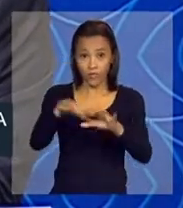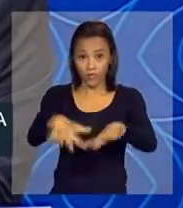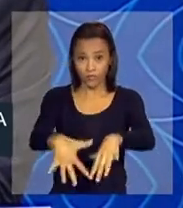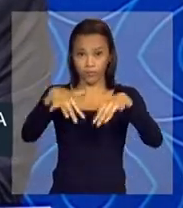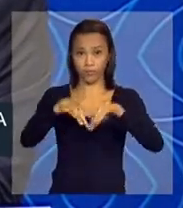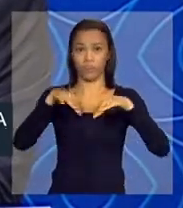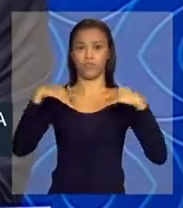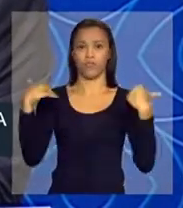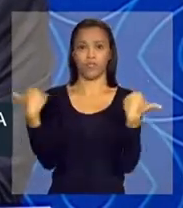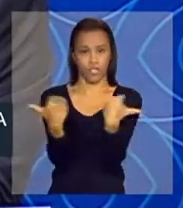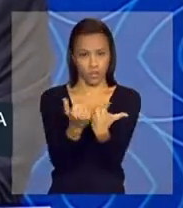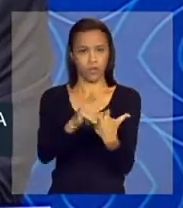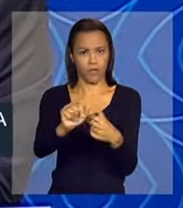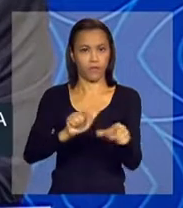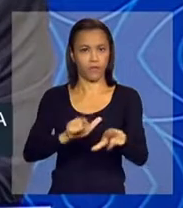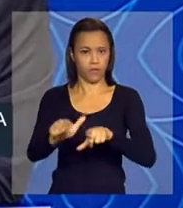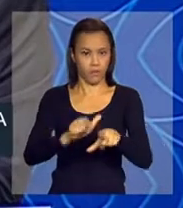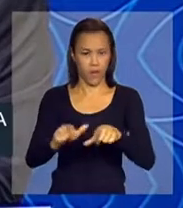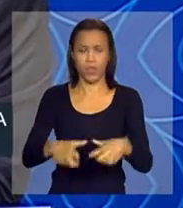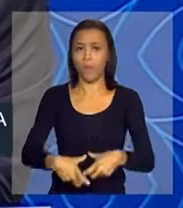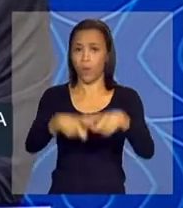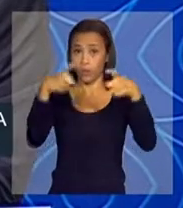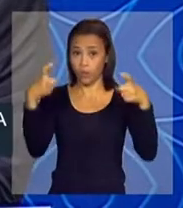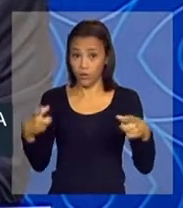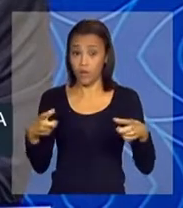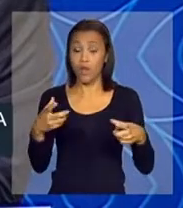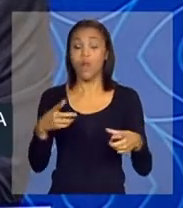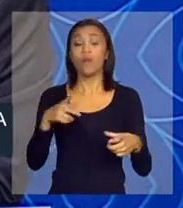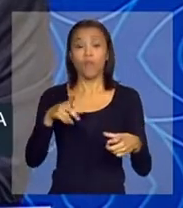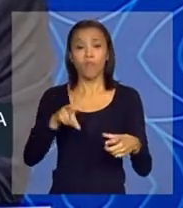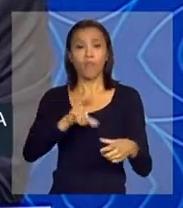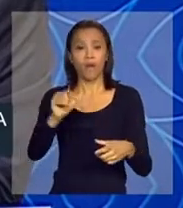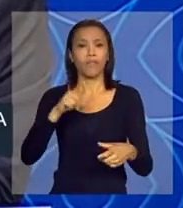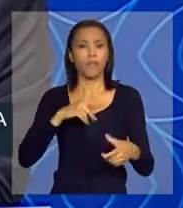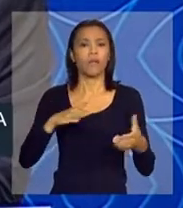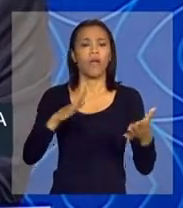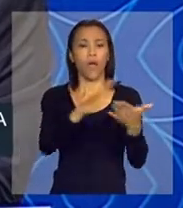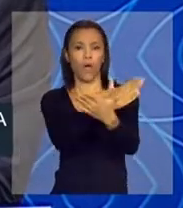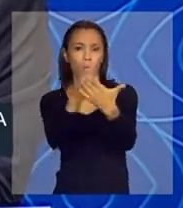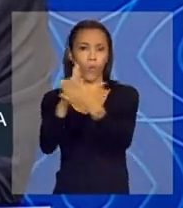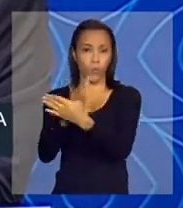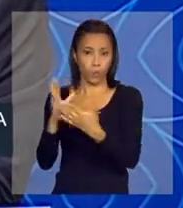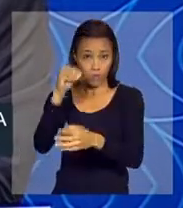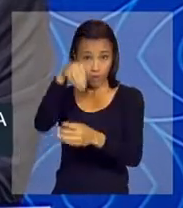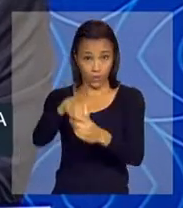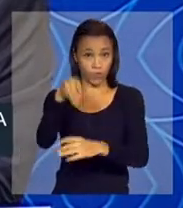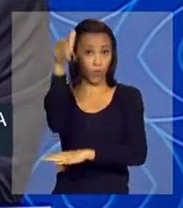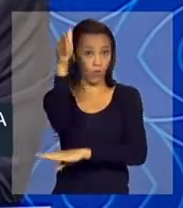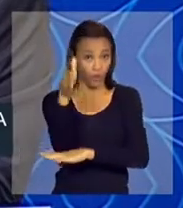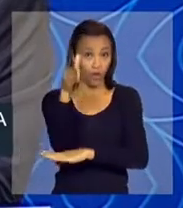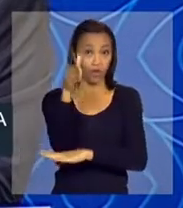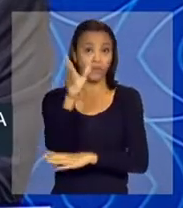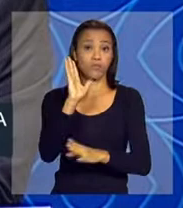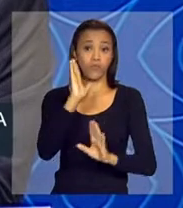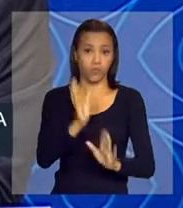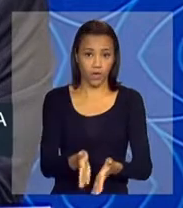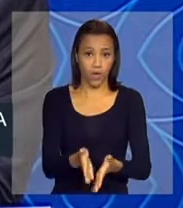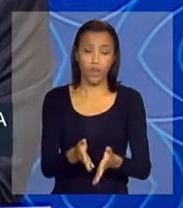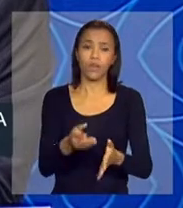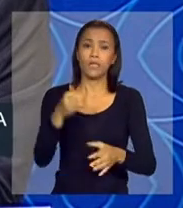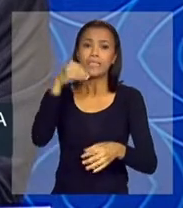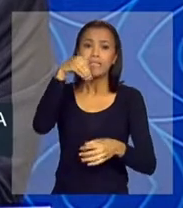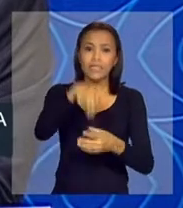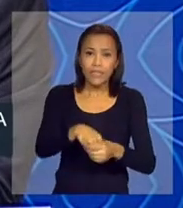dentro dos estádios, a grande maioria deles, mas nós ainda vamos ter alguns também nos hotéis oficiais, nos centros de